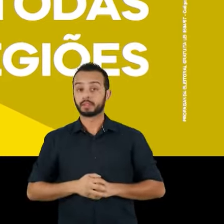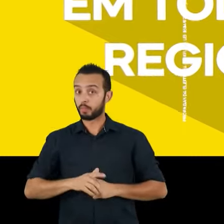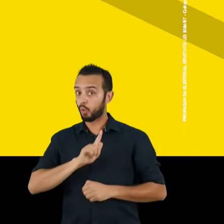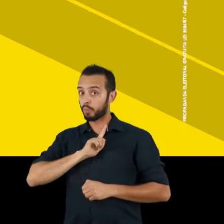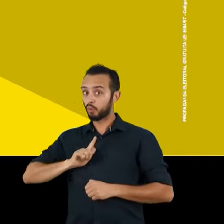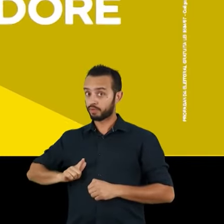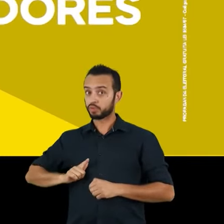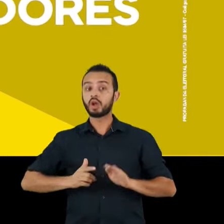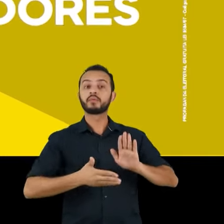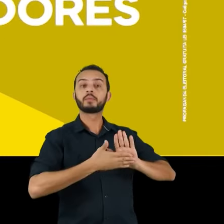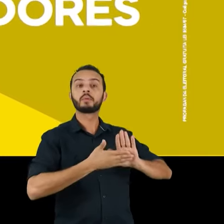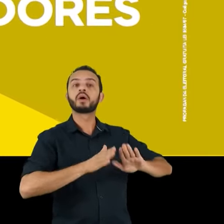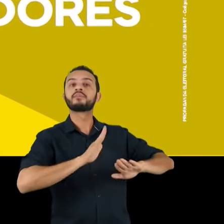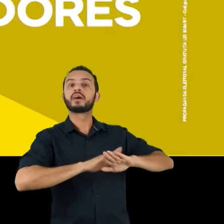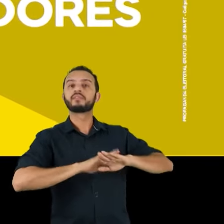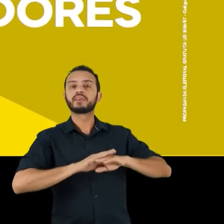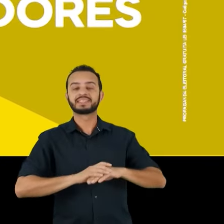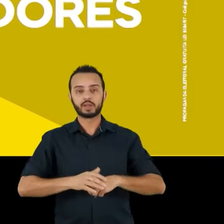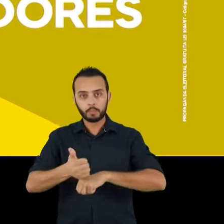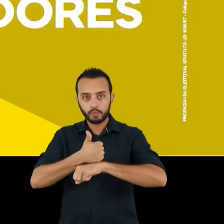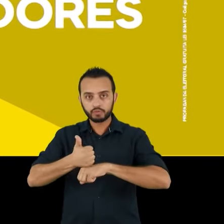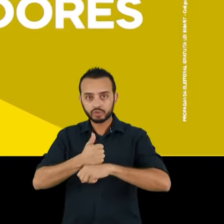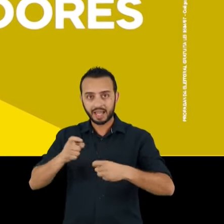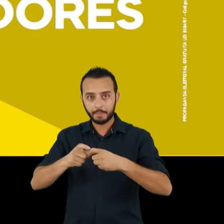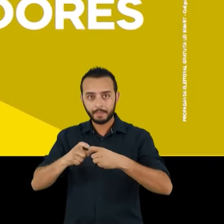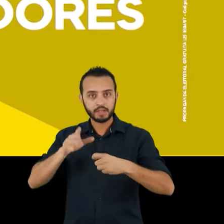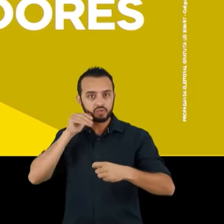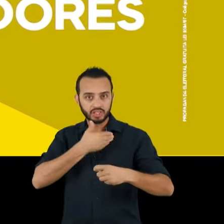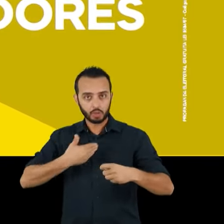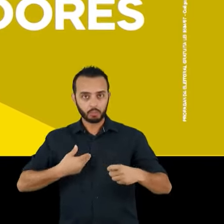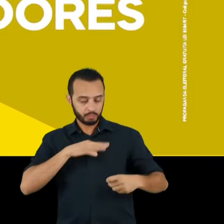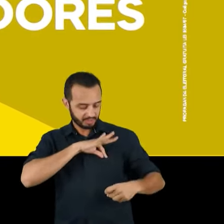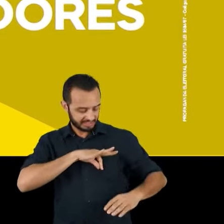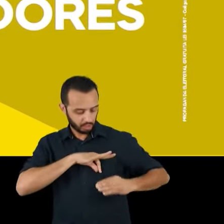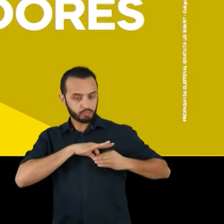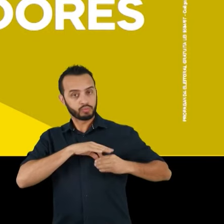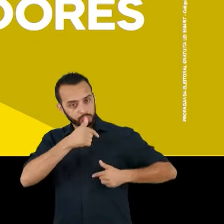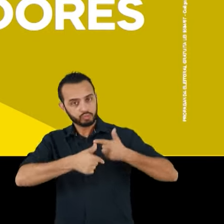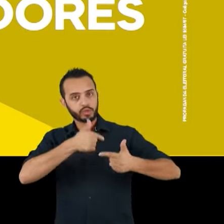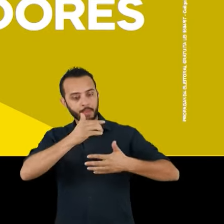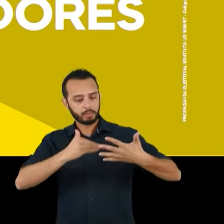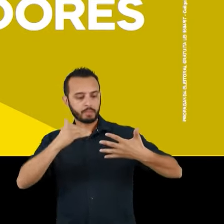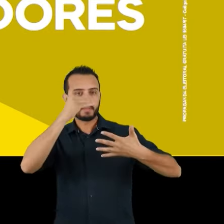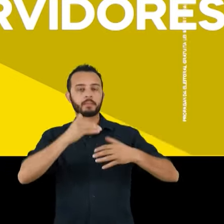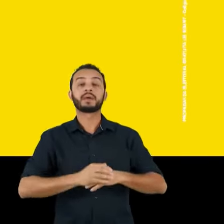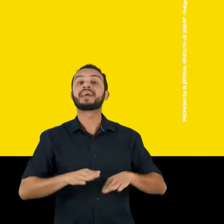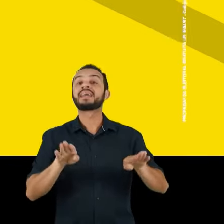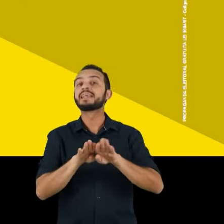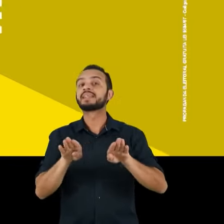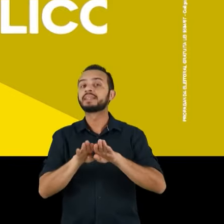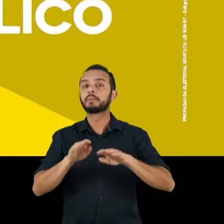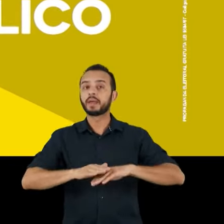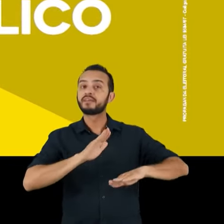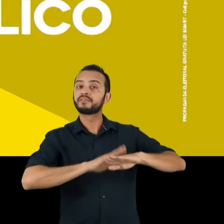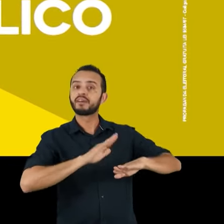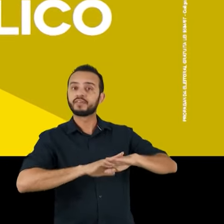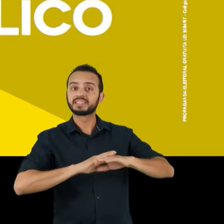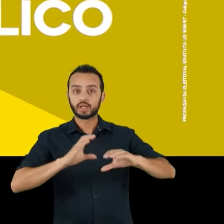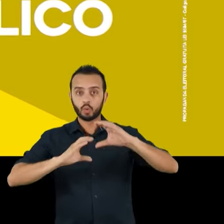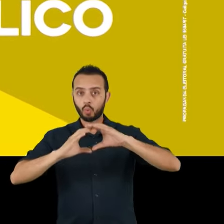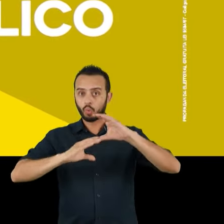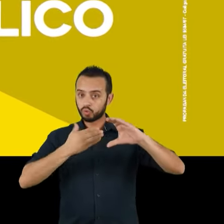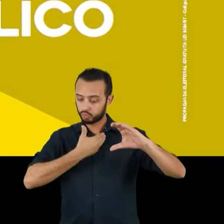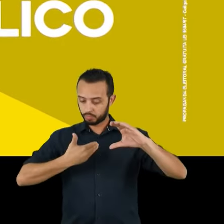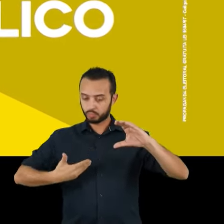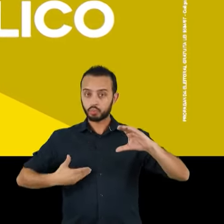governador, ele vai gratificar os médicos e servidores por produtividade, além, claro, de fazer concurso